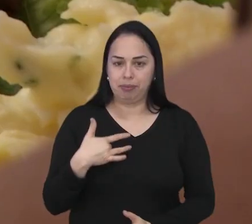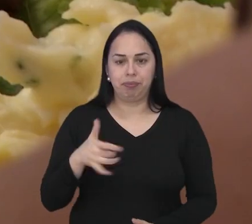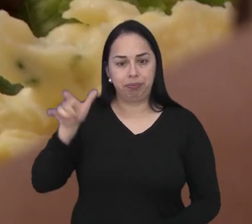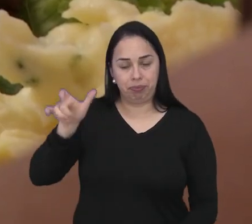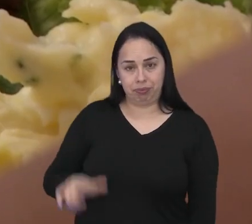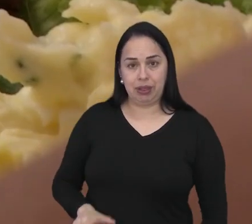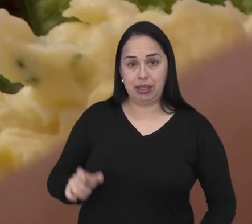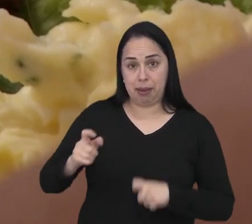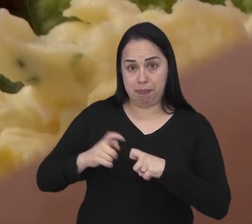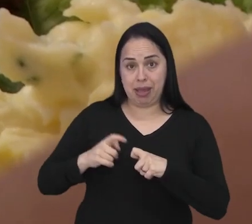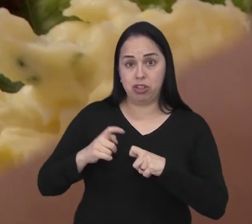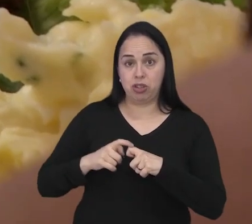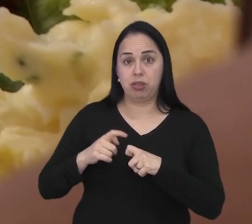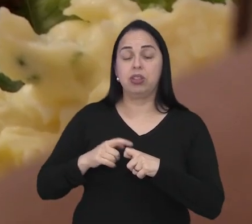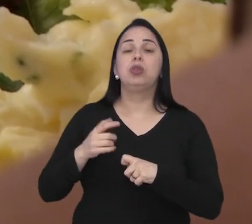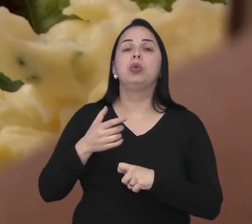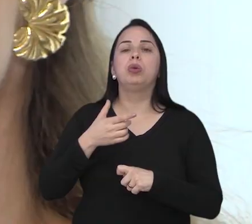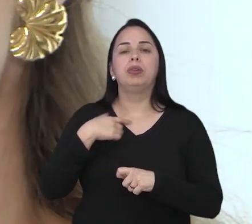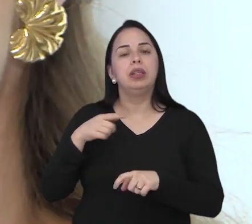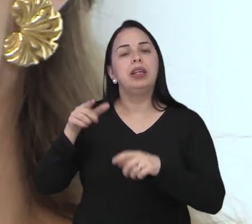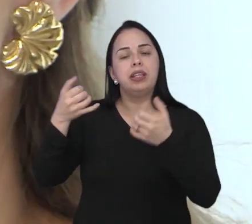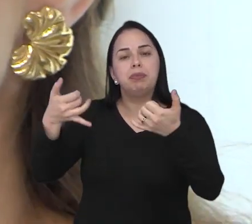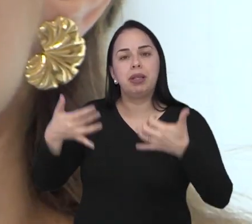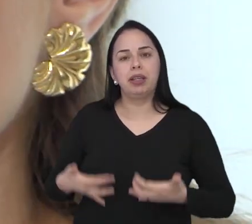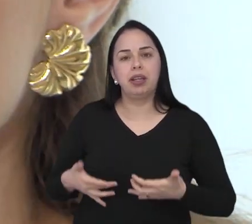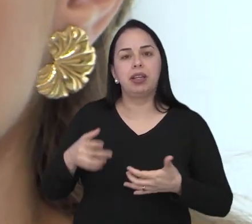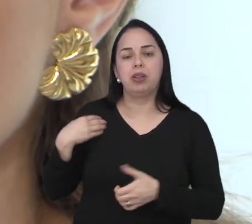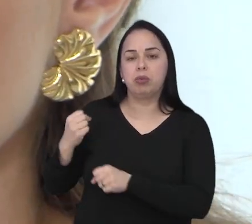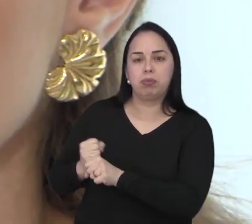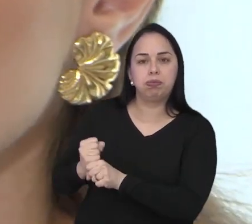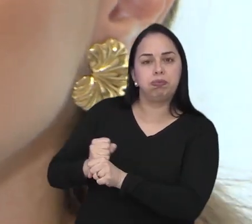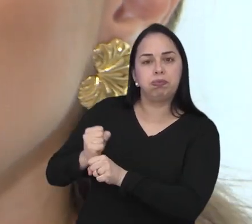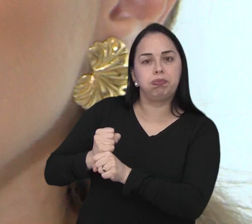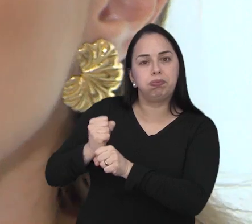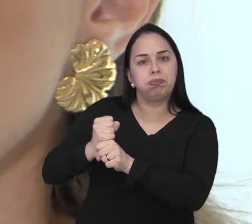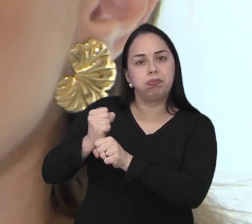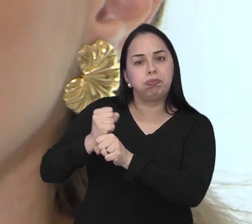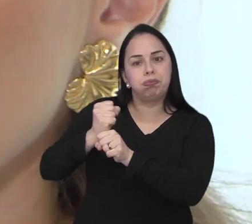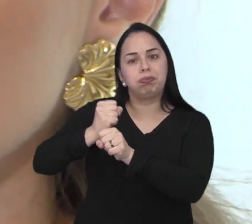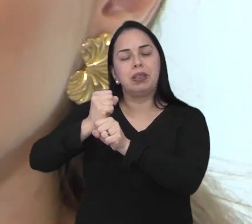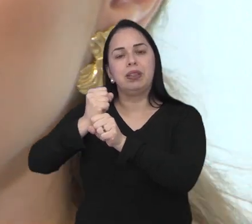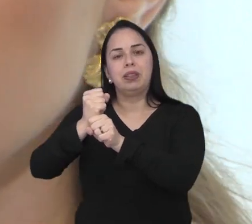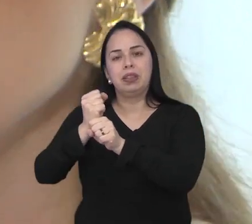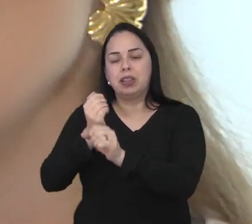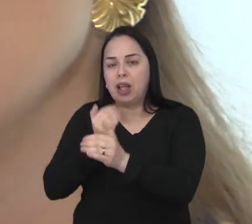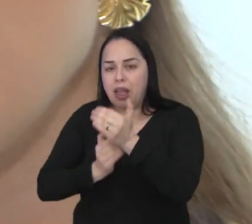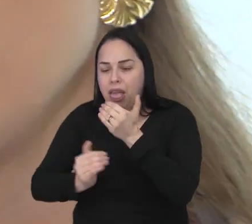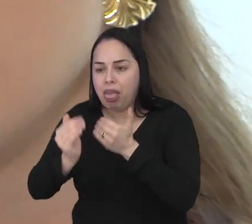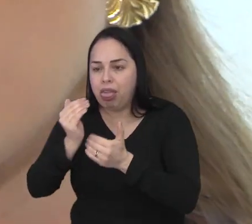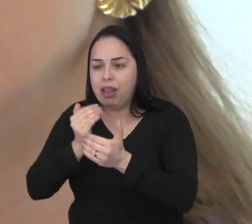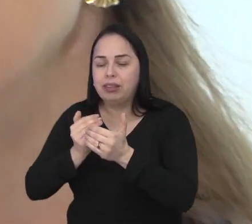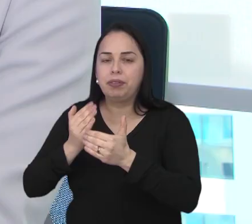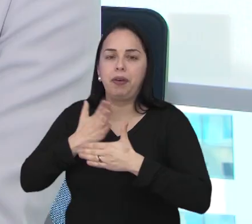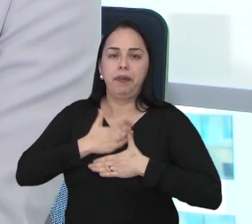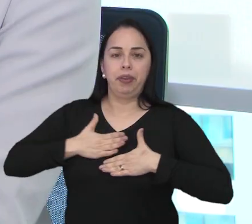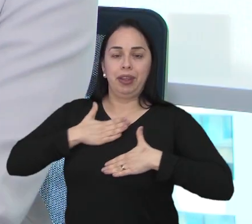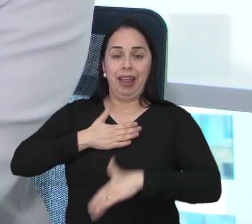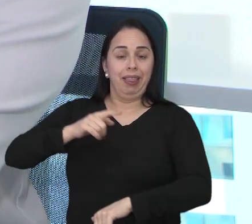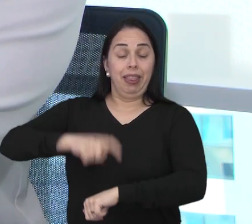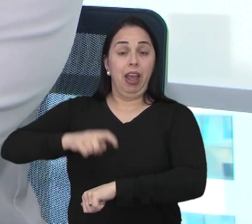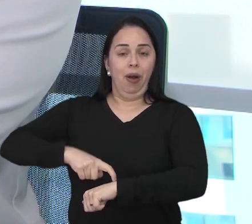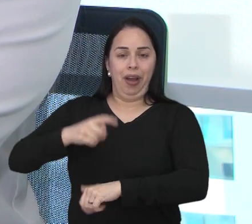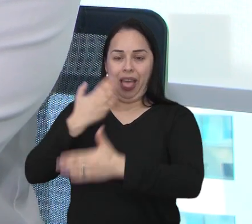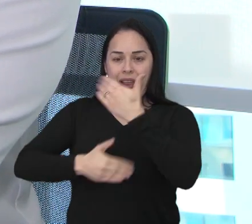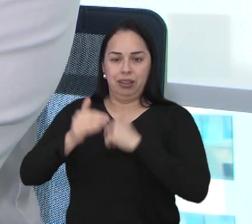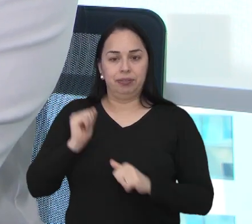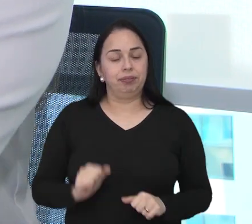forma como entendemos uma vida saudável. Essa endocrinologista explica que nos últimos anos a nossa relação com a comida está cada